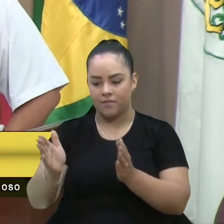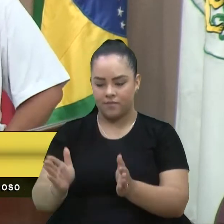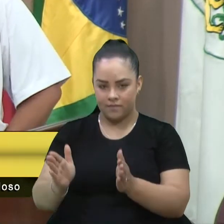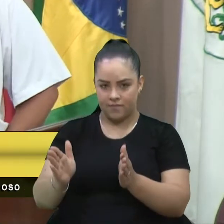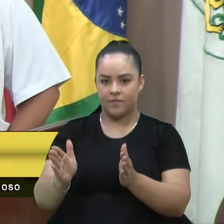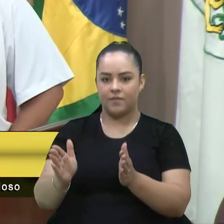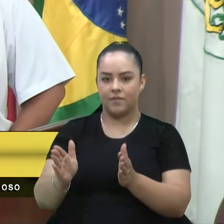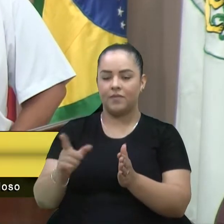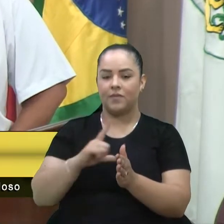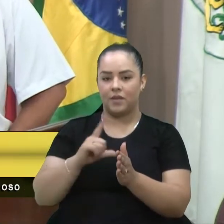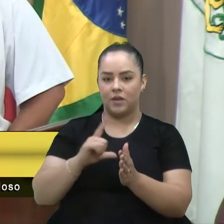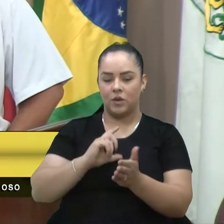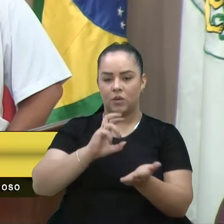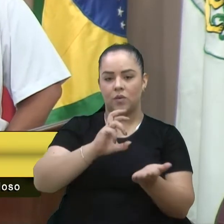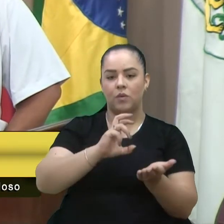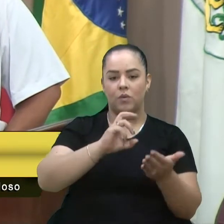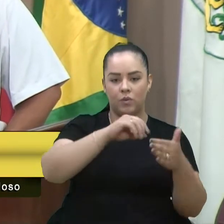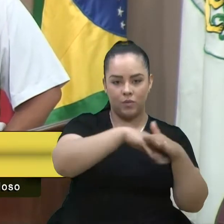Alimentos?